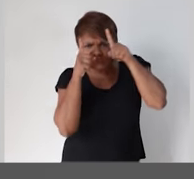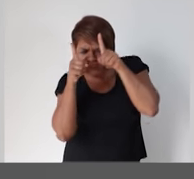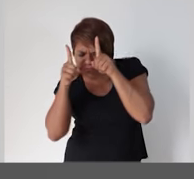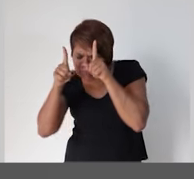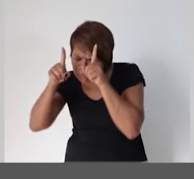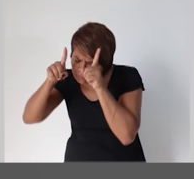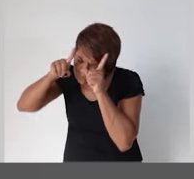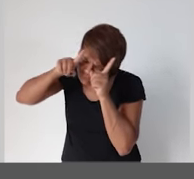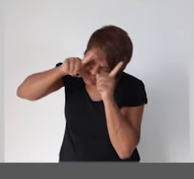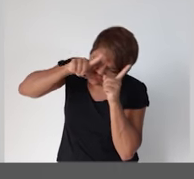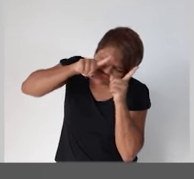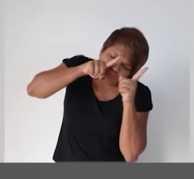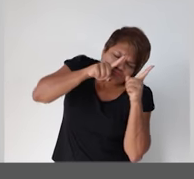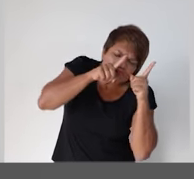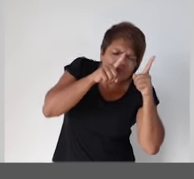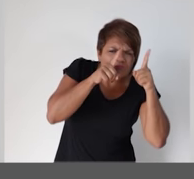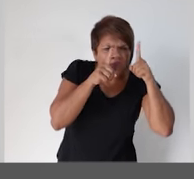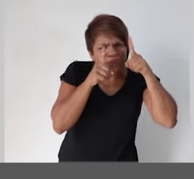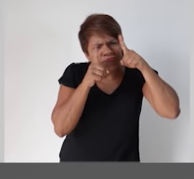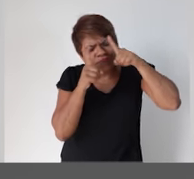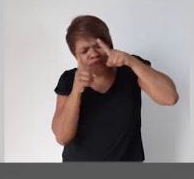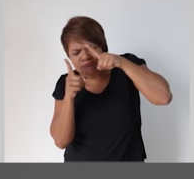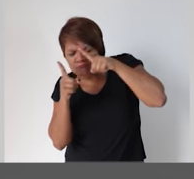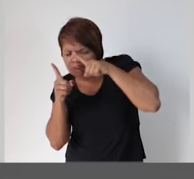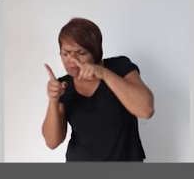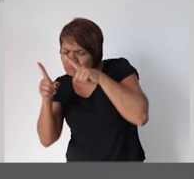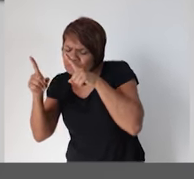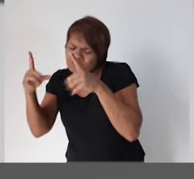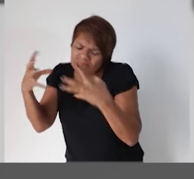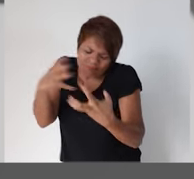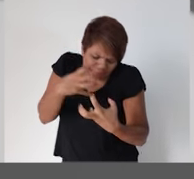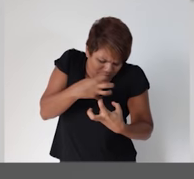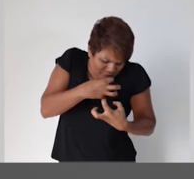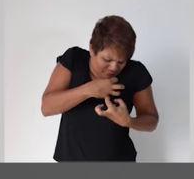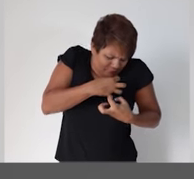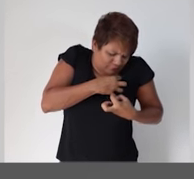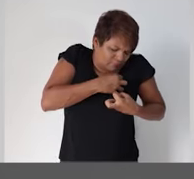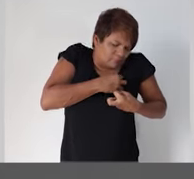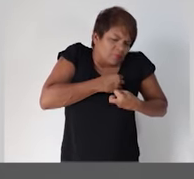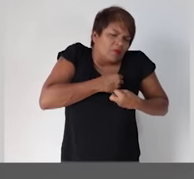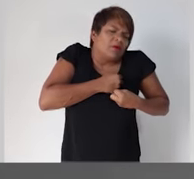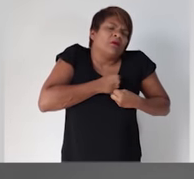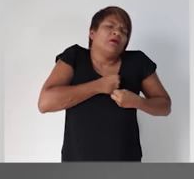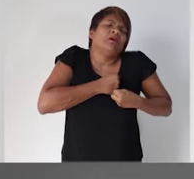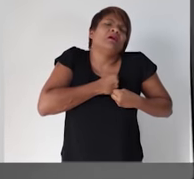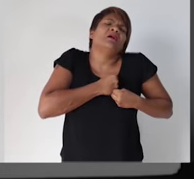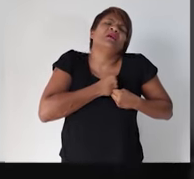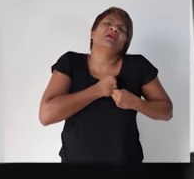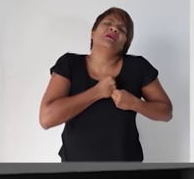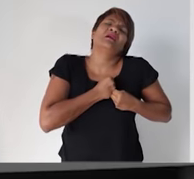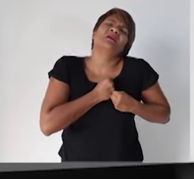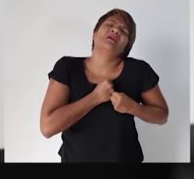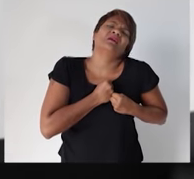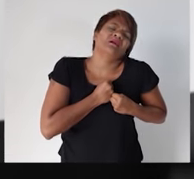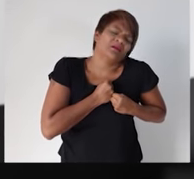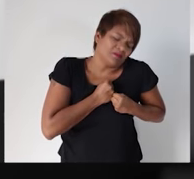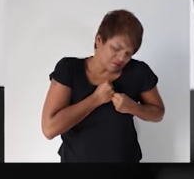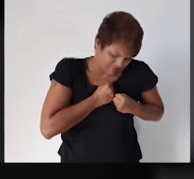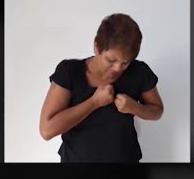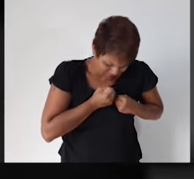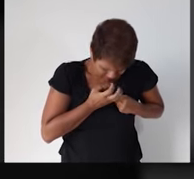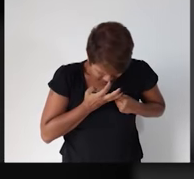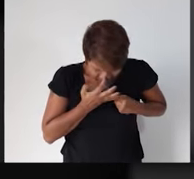Ê, boi! Dá um aperto no peito, vê o